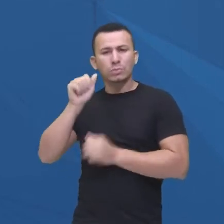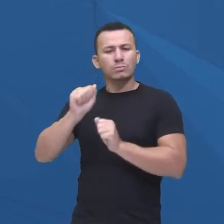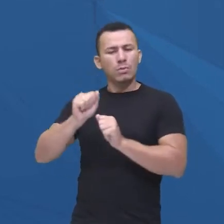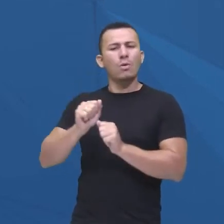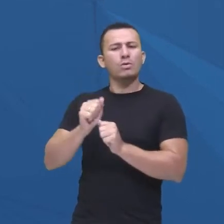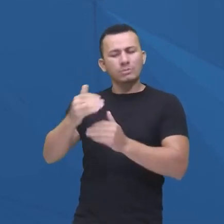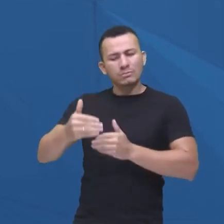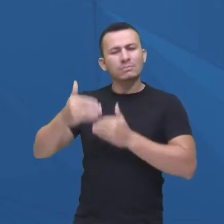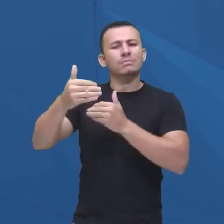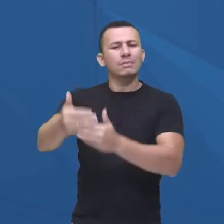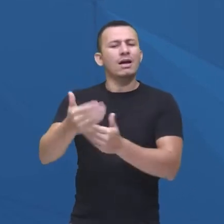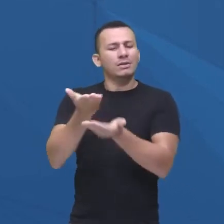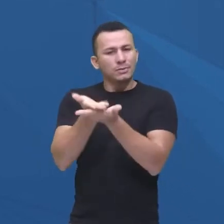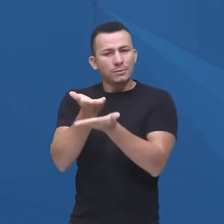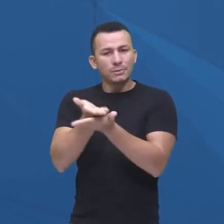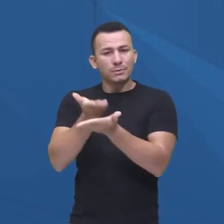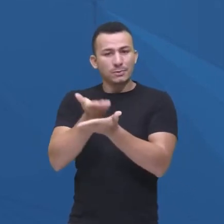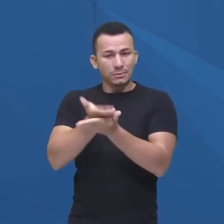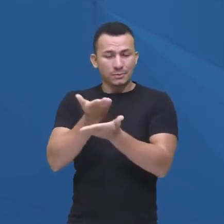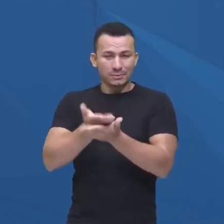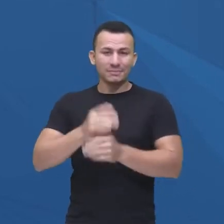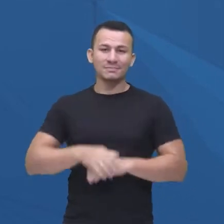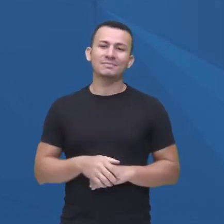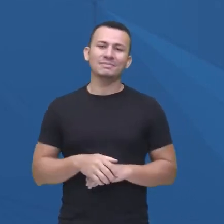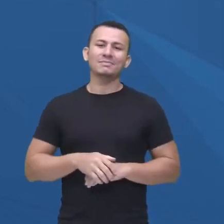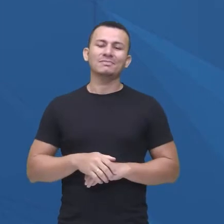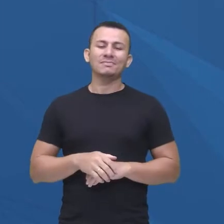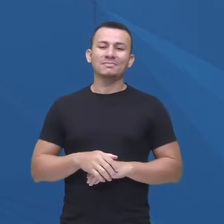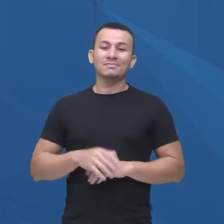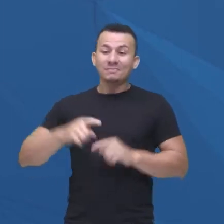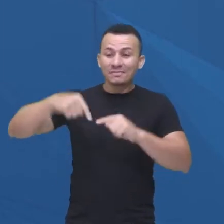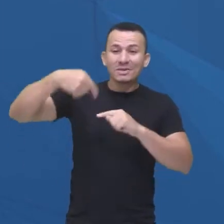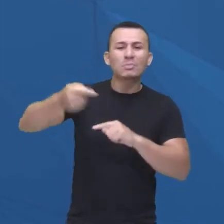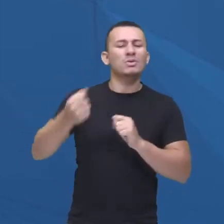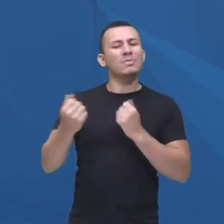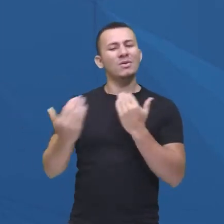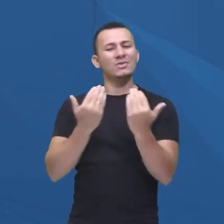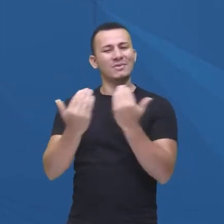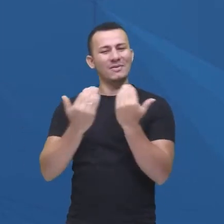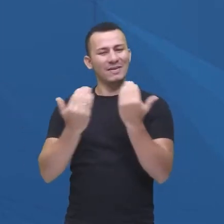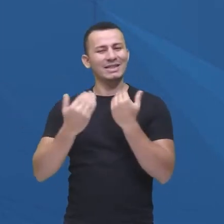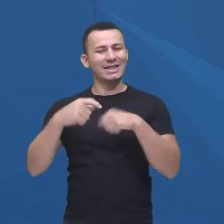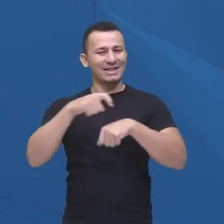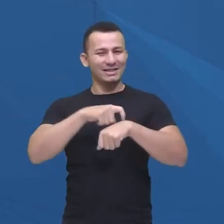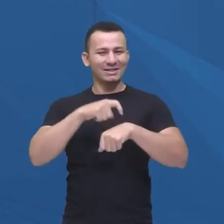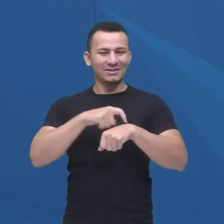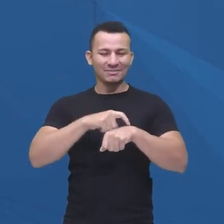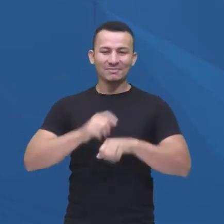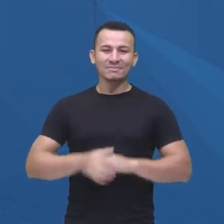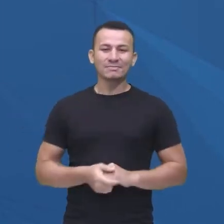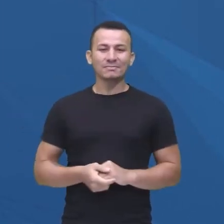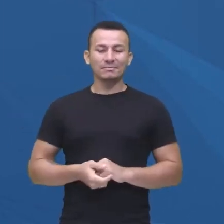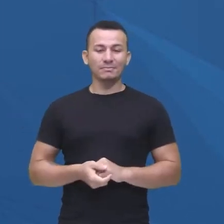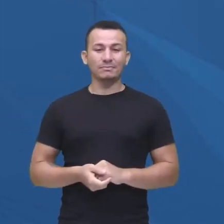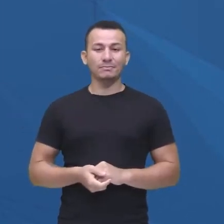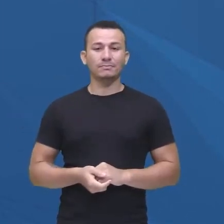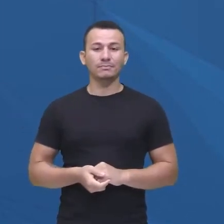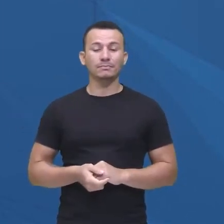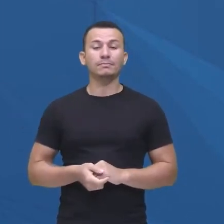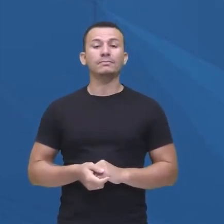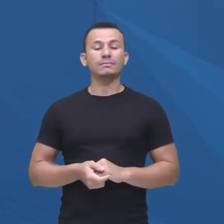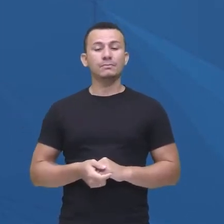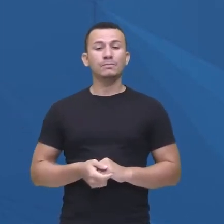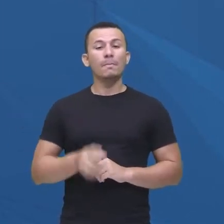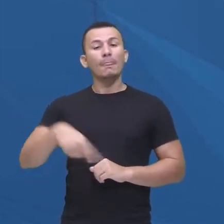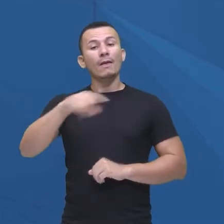momento para mais outros, para a gente poder conversar depois em outros momentos também, tá bom? E como vocês puderam perceber,